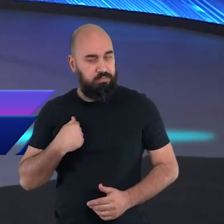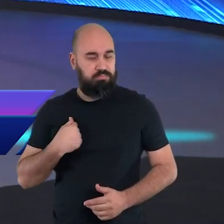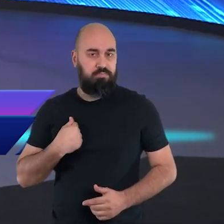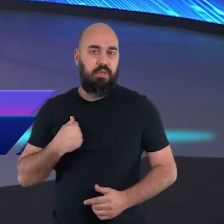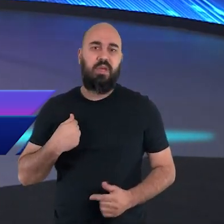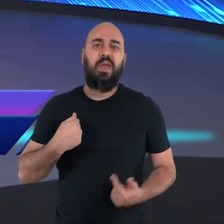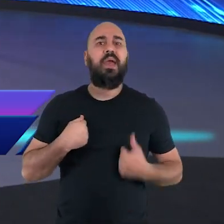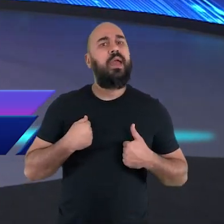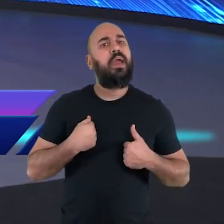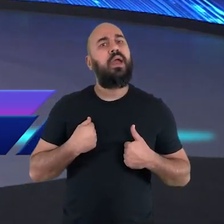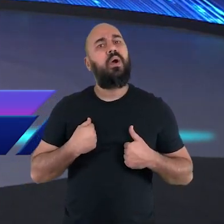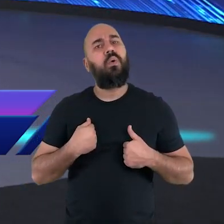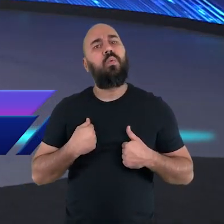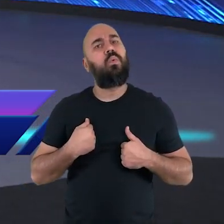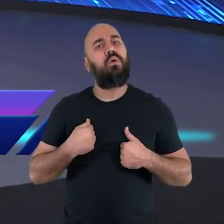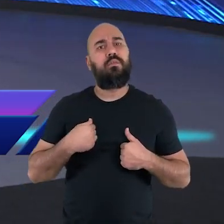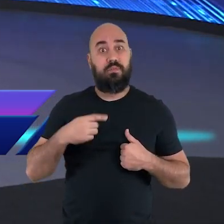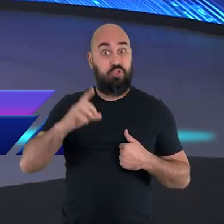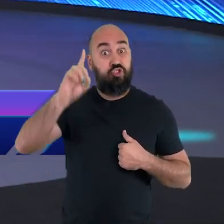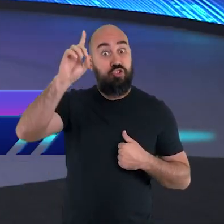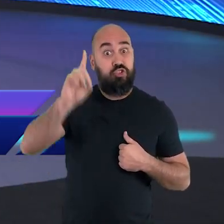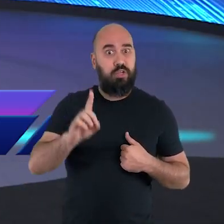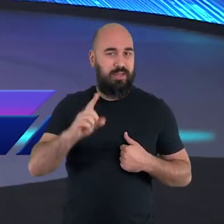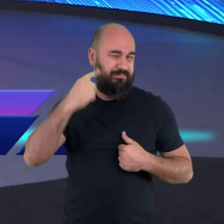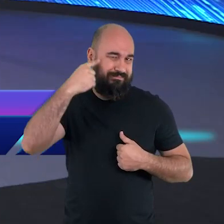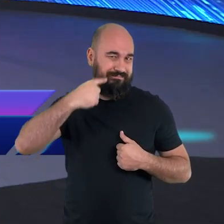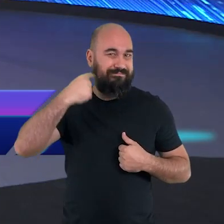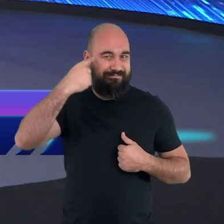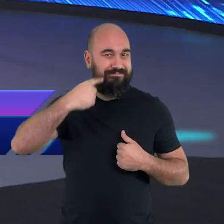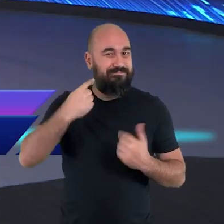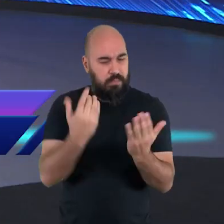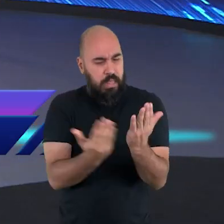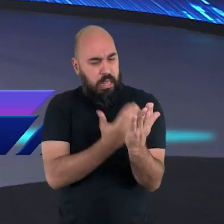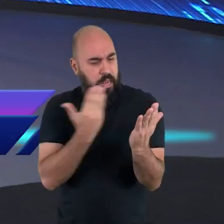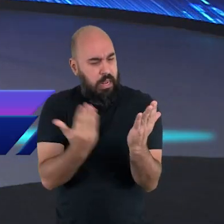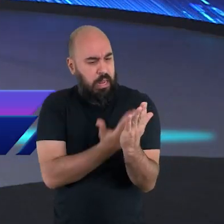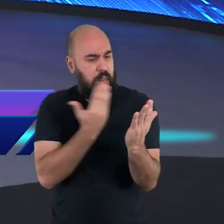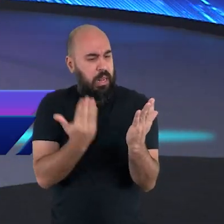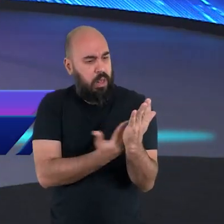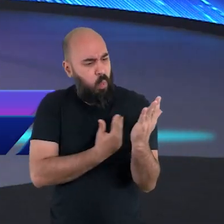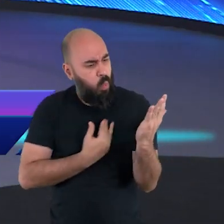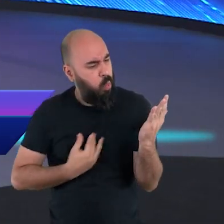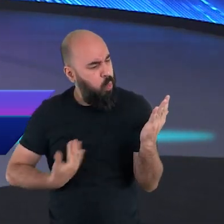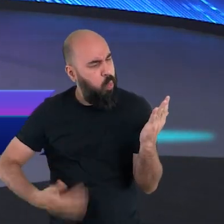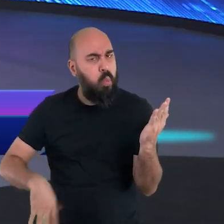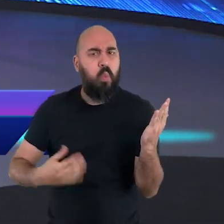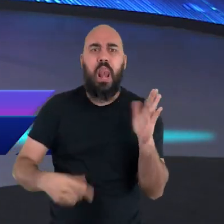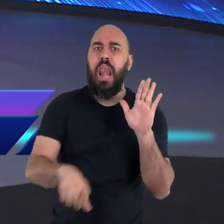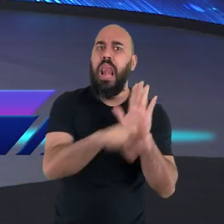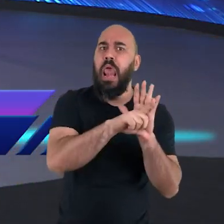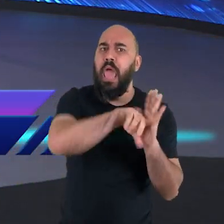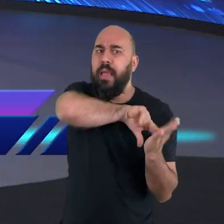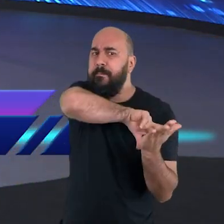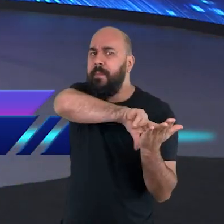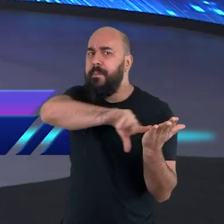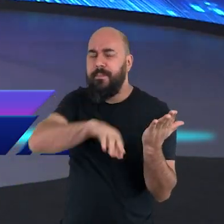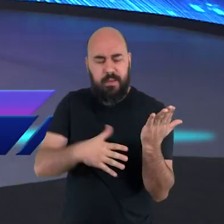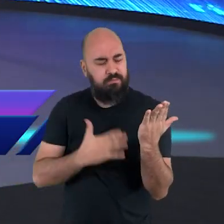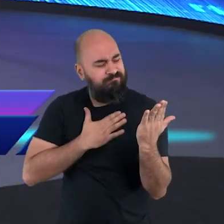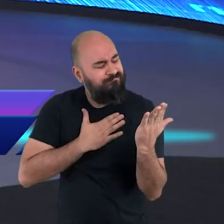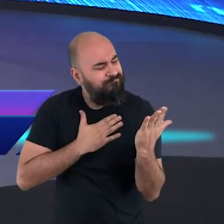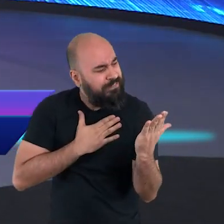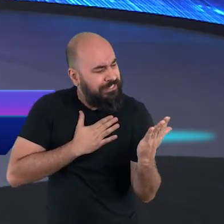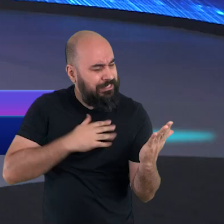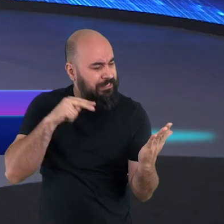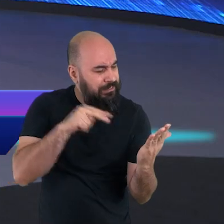Eu era encantado pelas leis. E muitas vezes eu pensei em ser advogado, em estudar